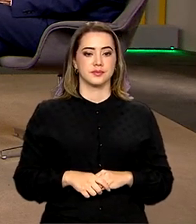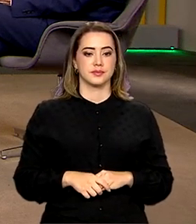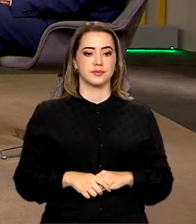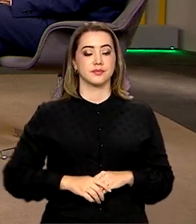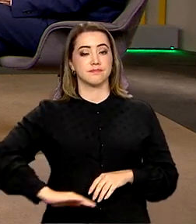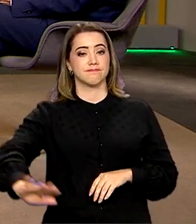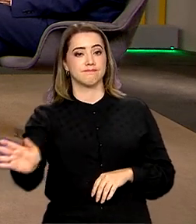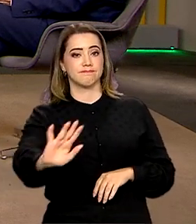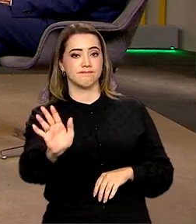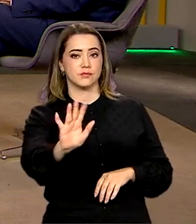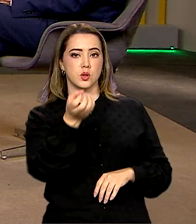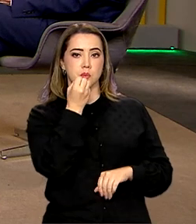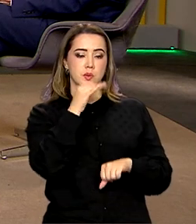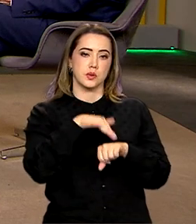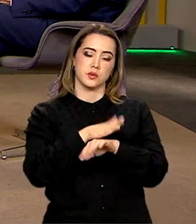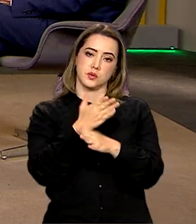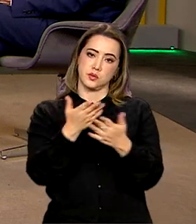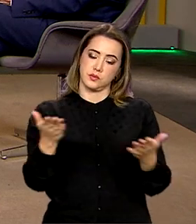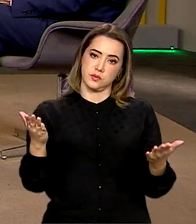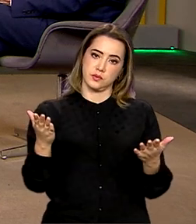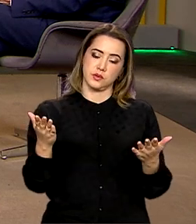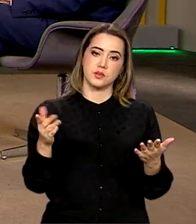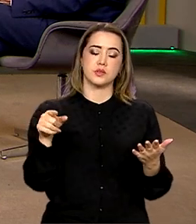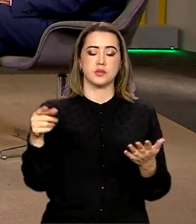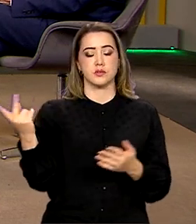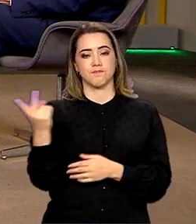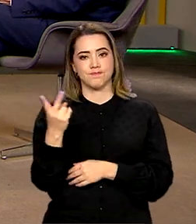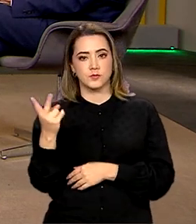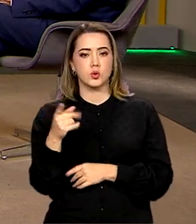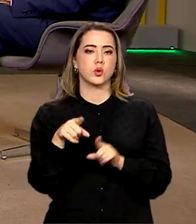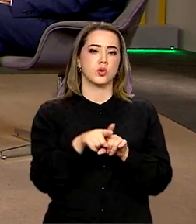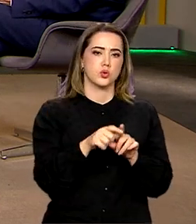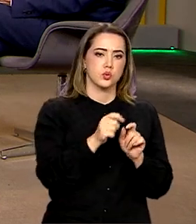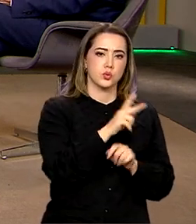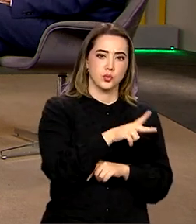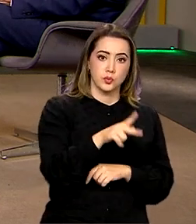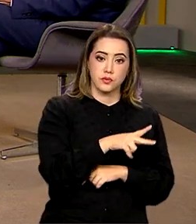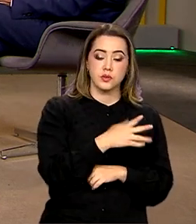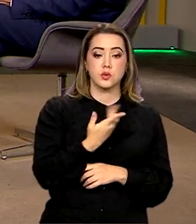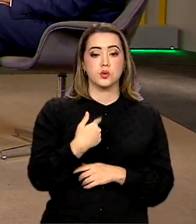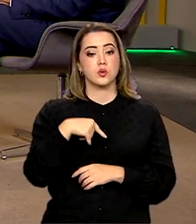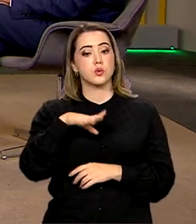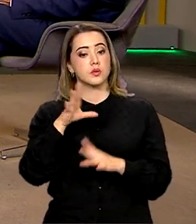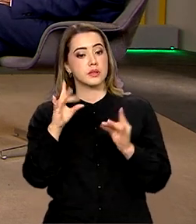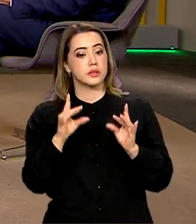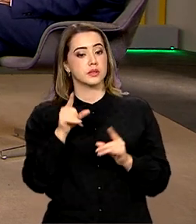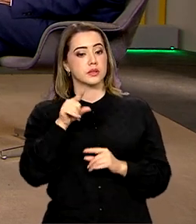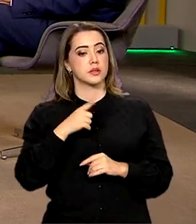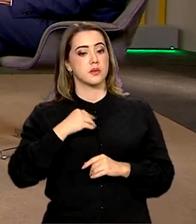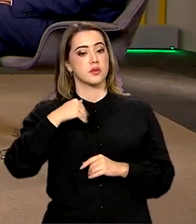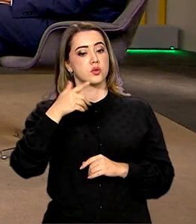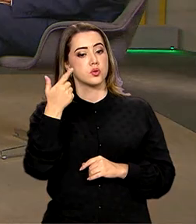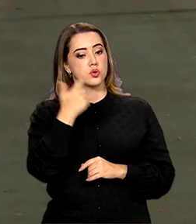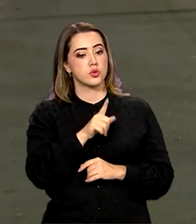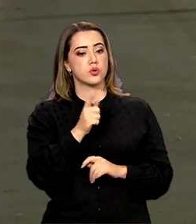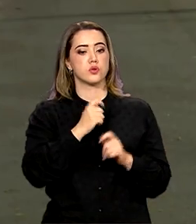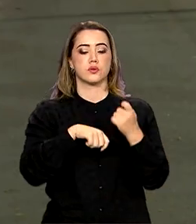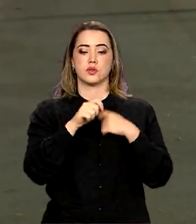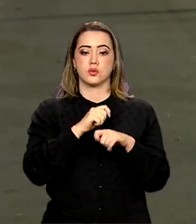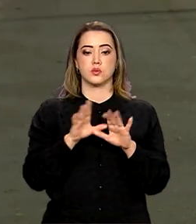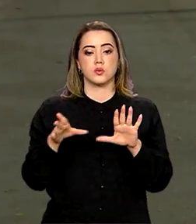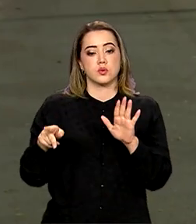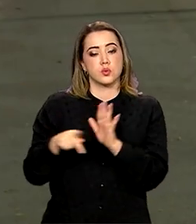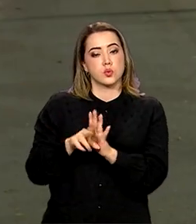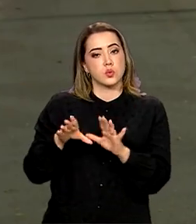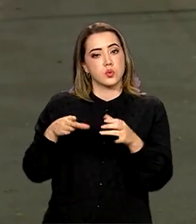Oi, Ana. Boa noite a você, a Roberta, ao professor. Boa noite a todo mundo que está com a gente. Pois é, como vocês disseram, mais uma vez, os economistas ouvidos pelo Banco